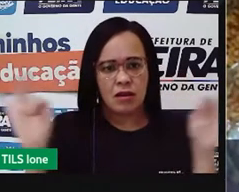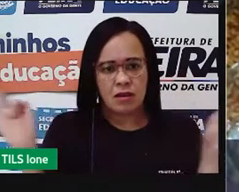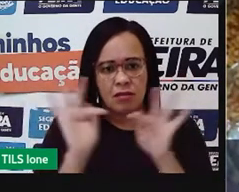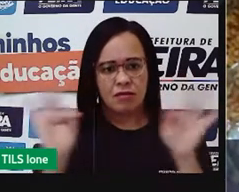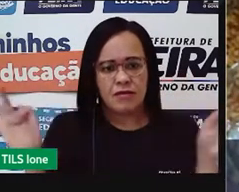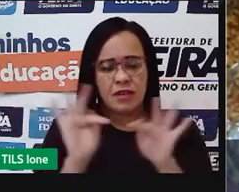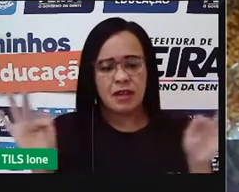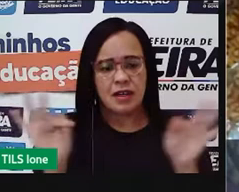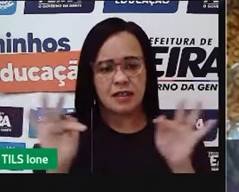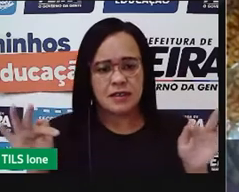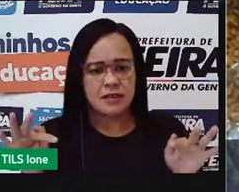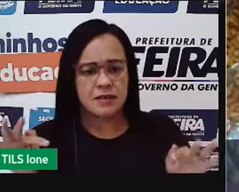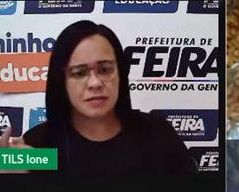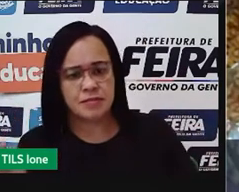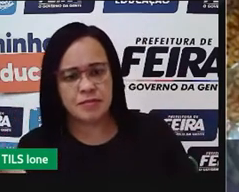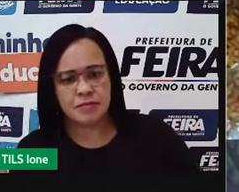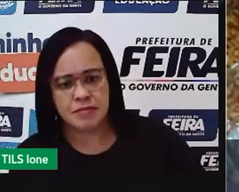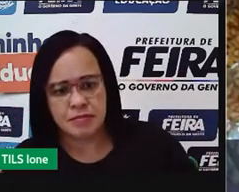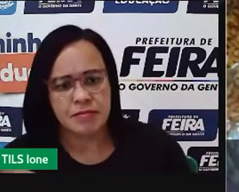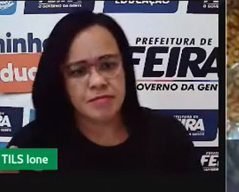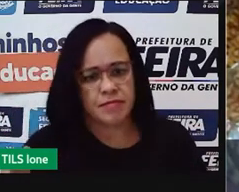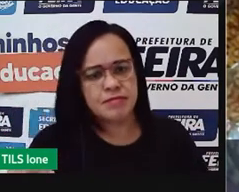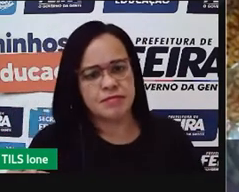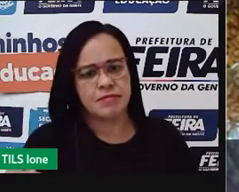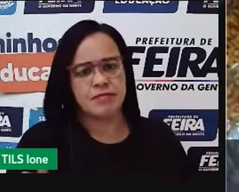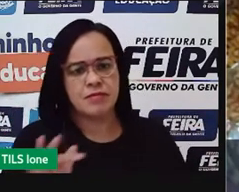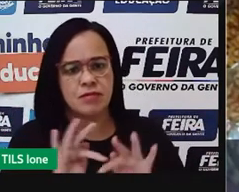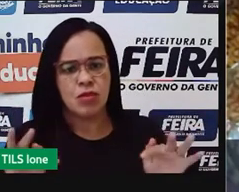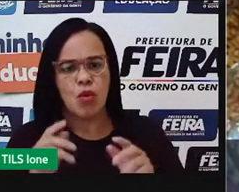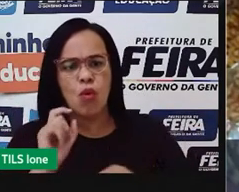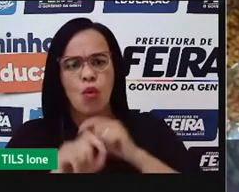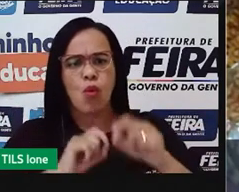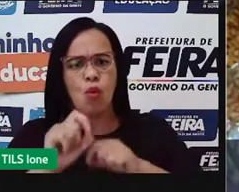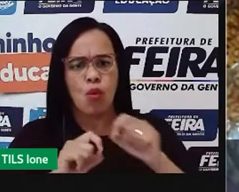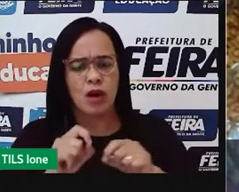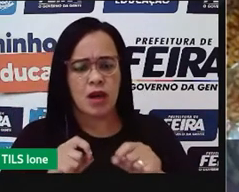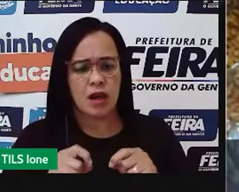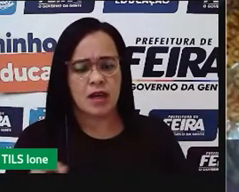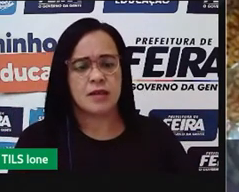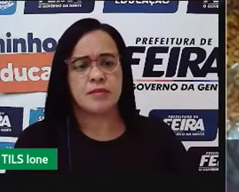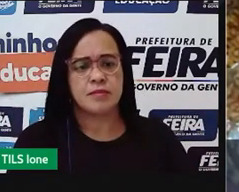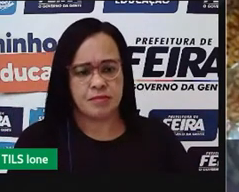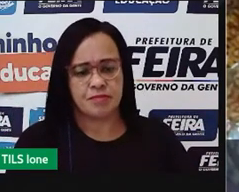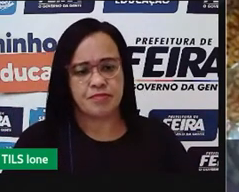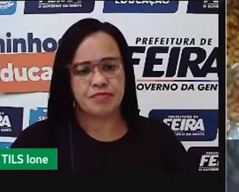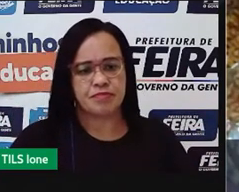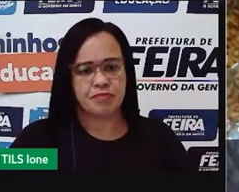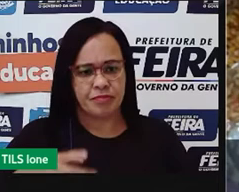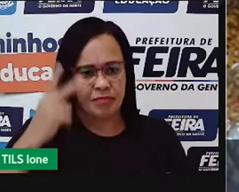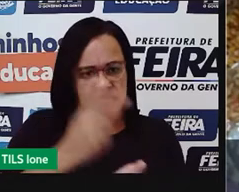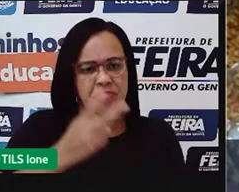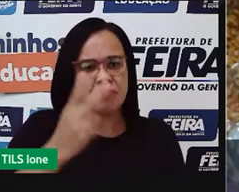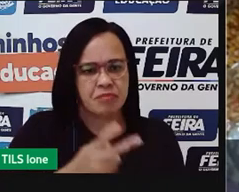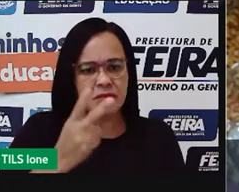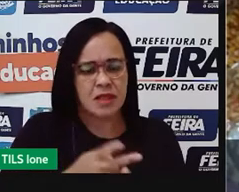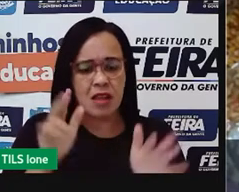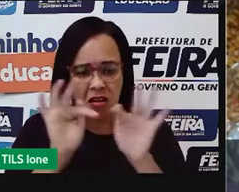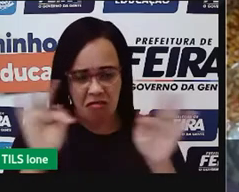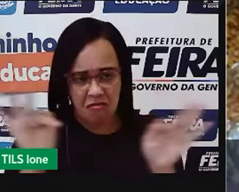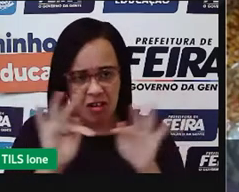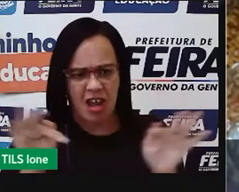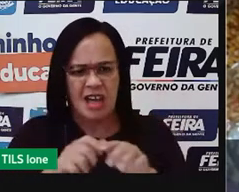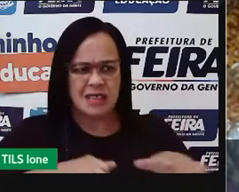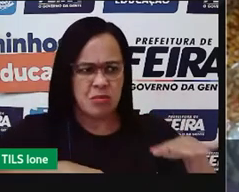pessoal do movimento, principalmente da agricultura familiar, né, eles batem muito nessa tecla, quase todos os movimentos que eles fazem,